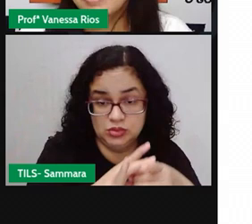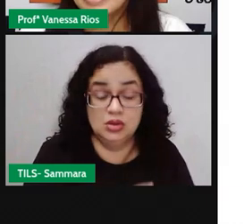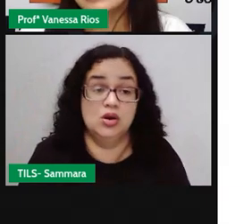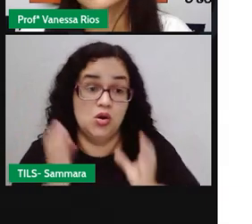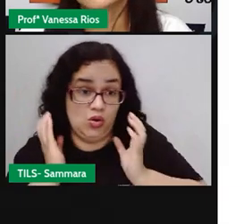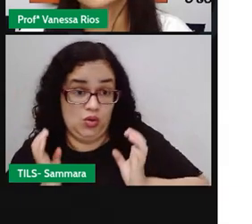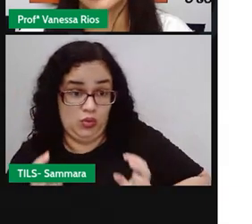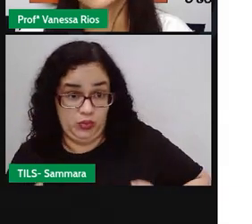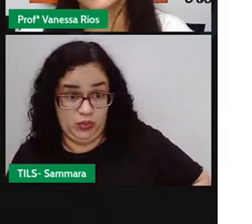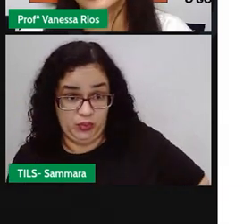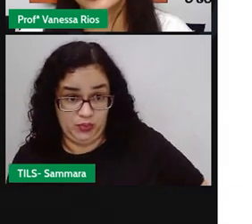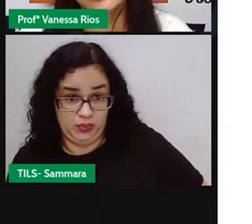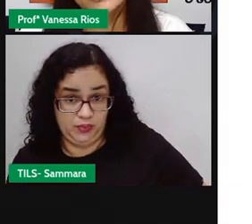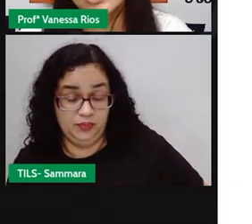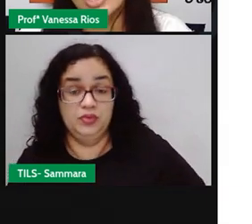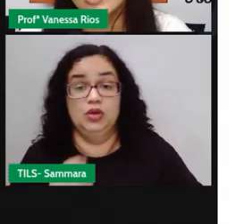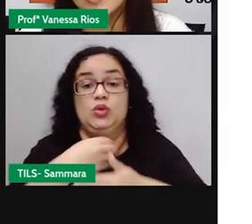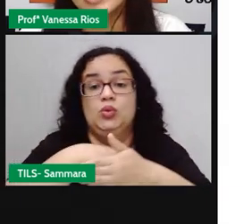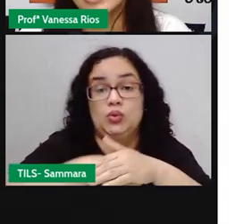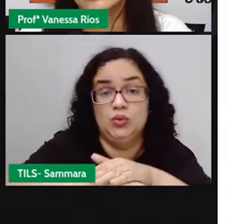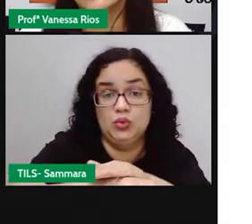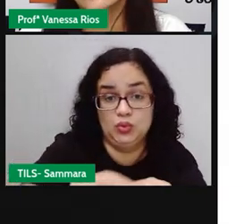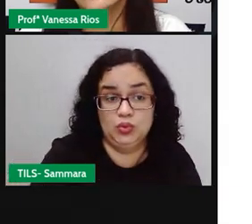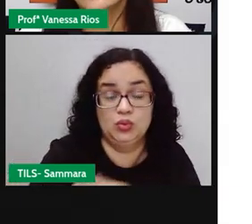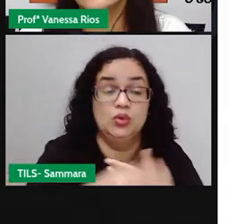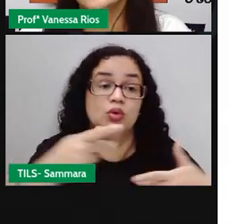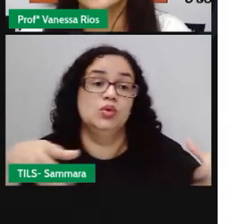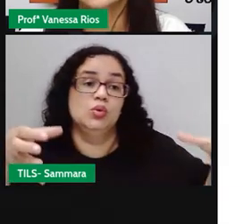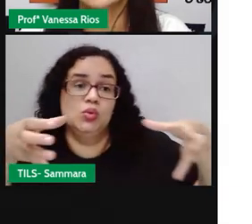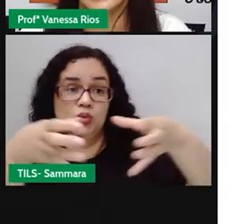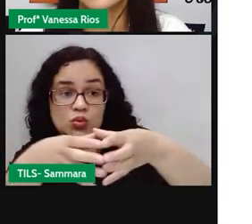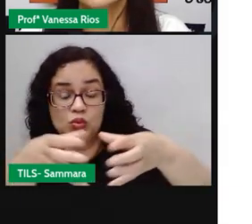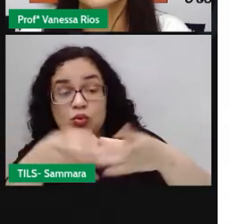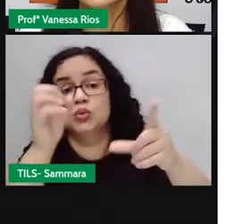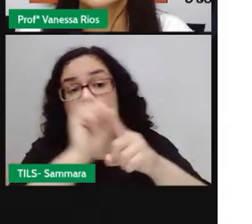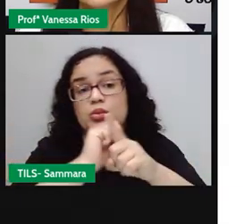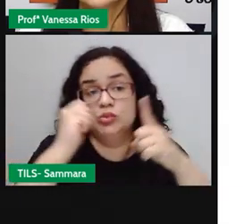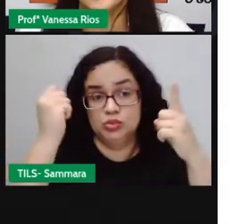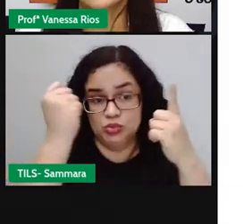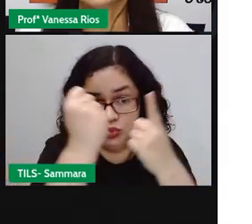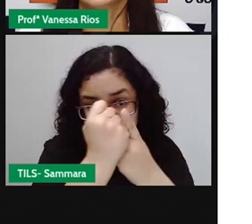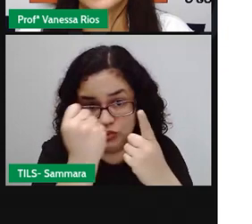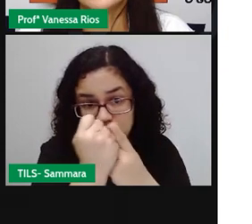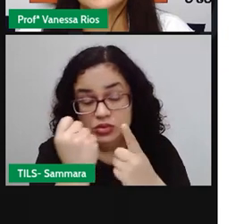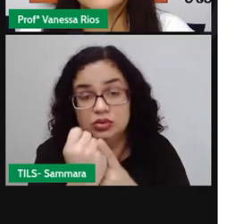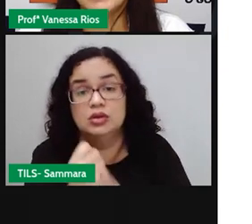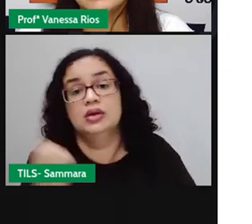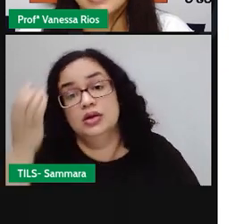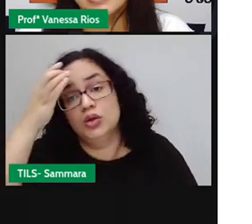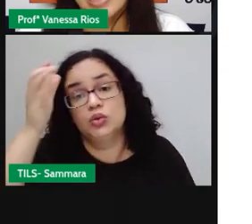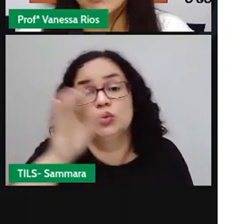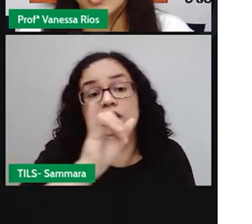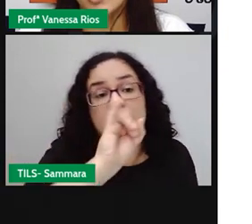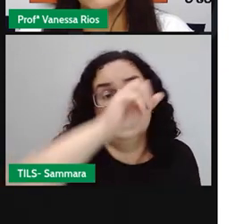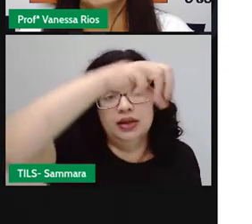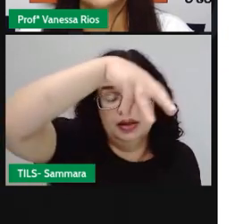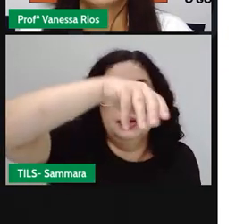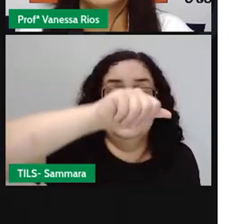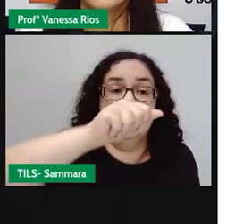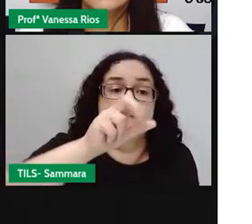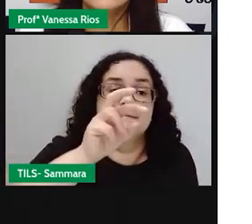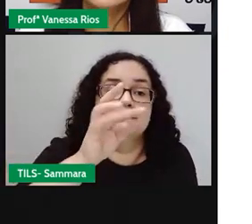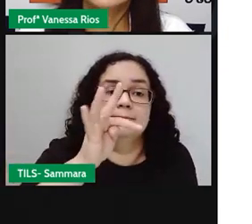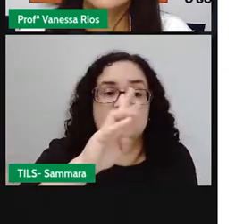comportamentos, aos costumes de determinado grupo social. Está a cultura imaterial ou